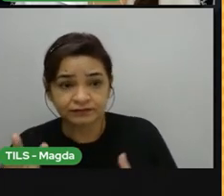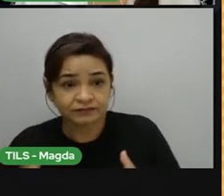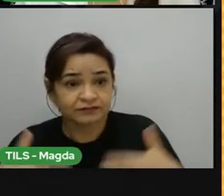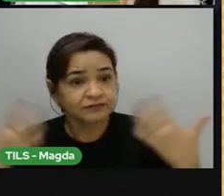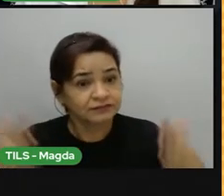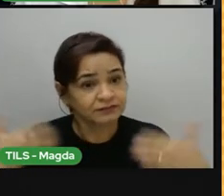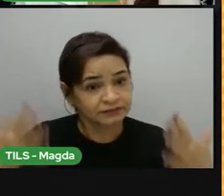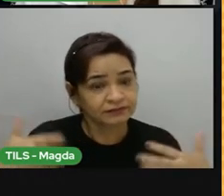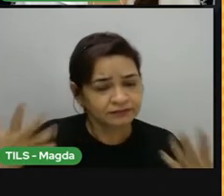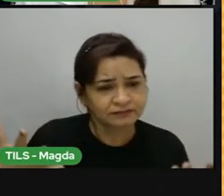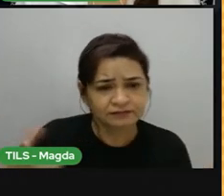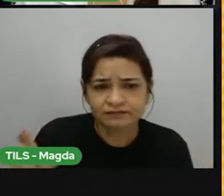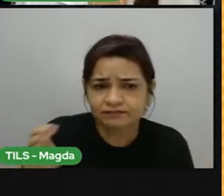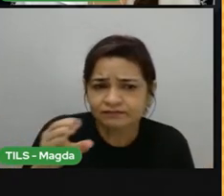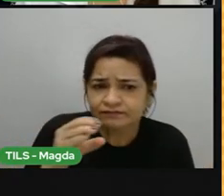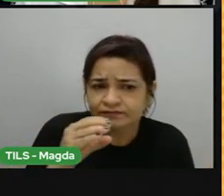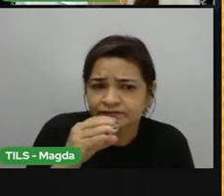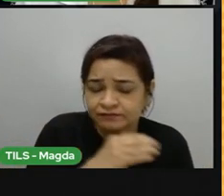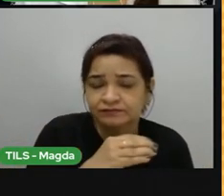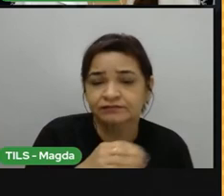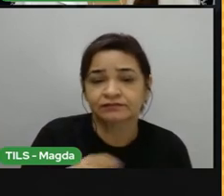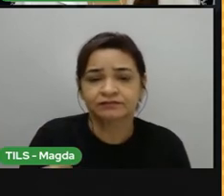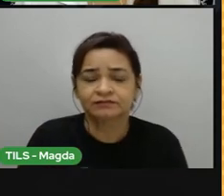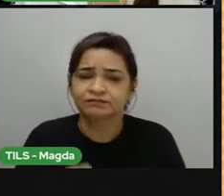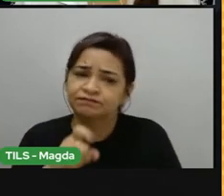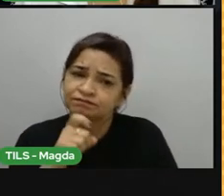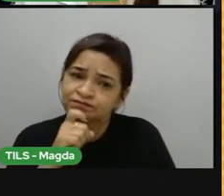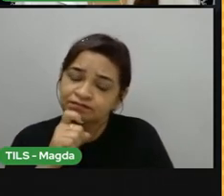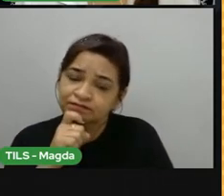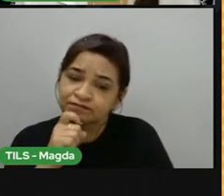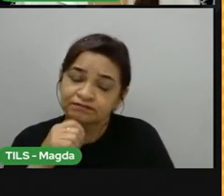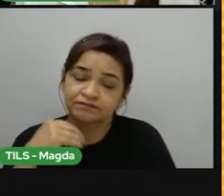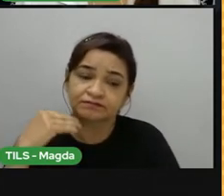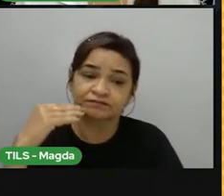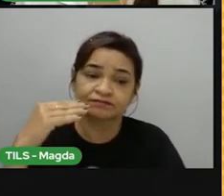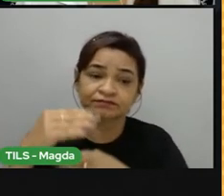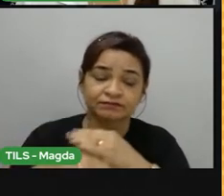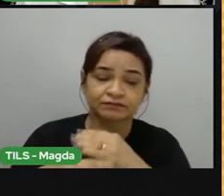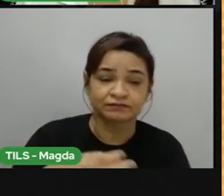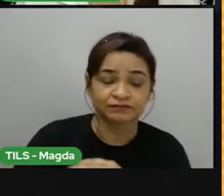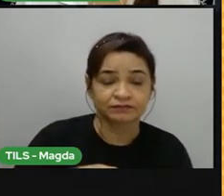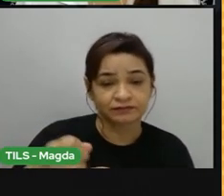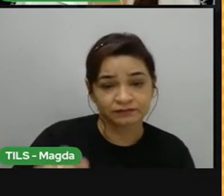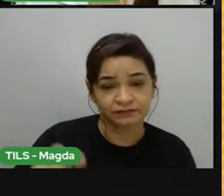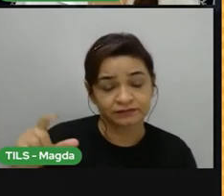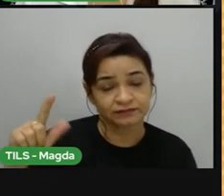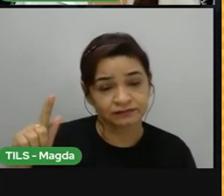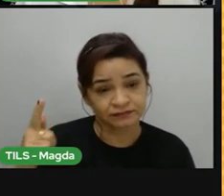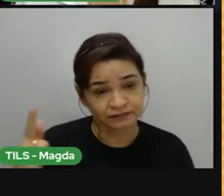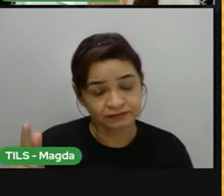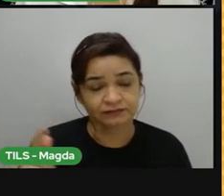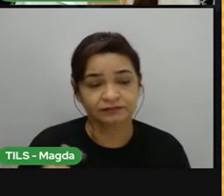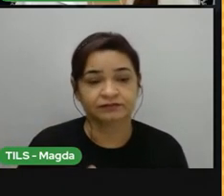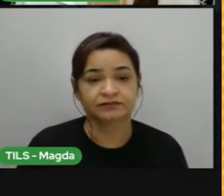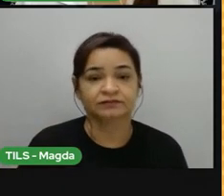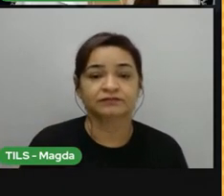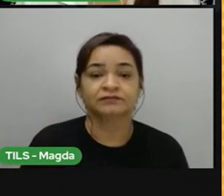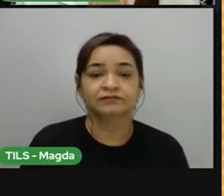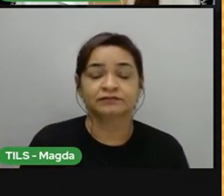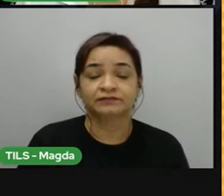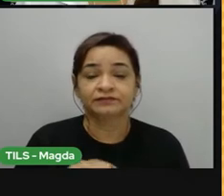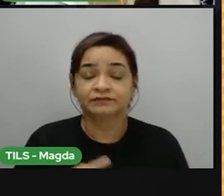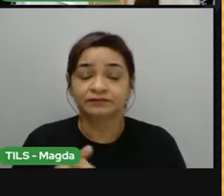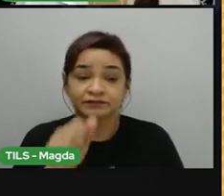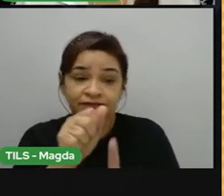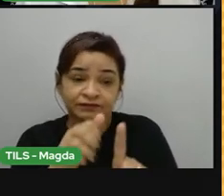subtropical é quente e bastante úmido, podendo ultrapassar os 30 graus Celsius durante o dia. Já o outono e primavera